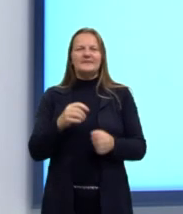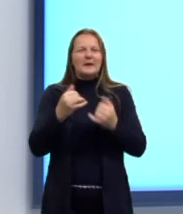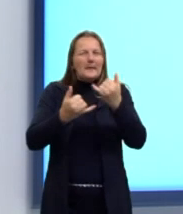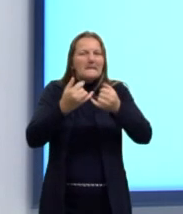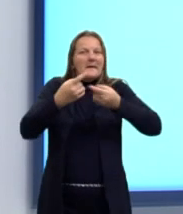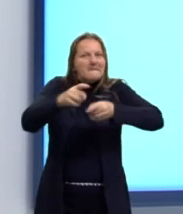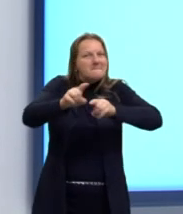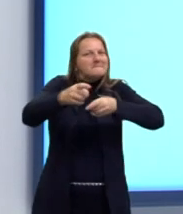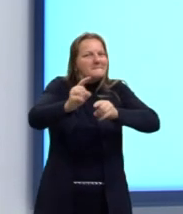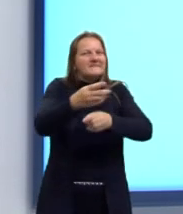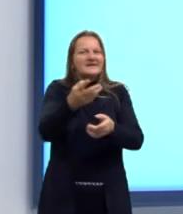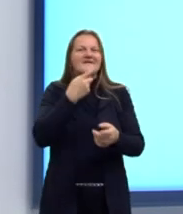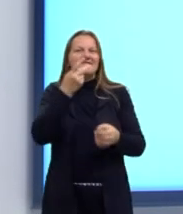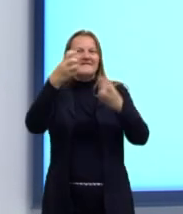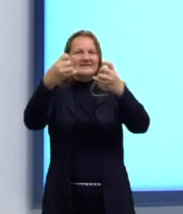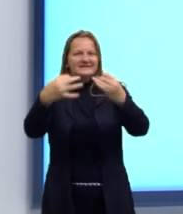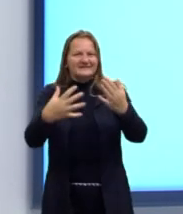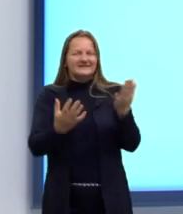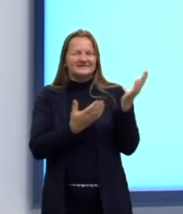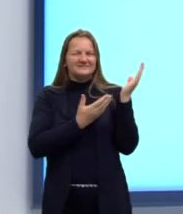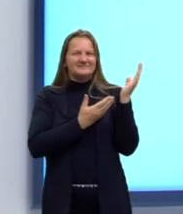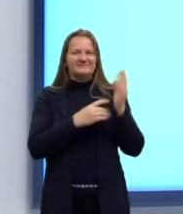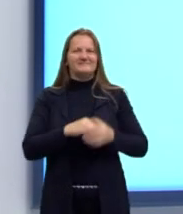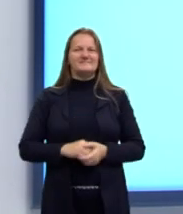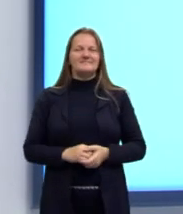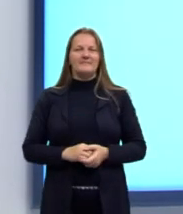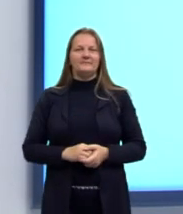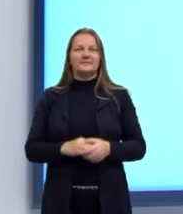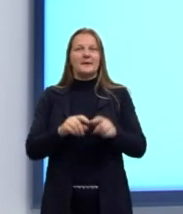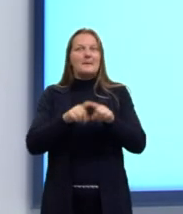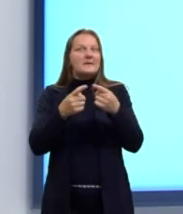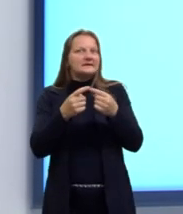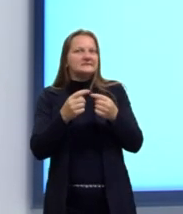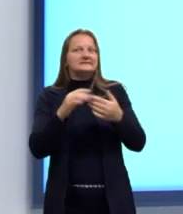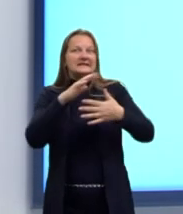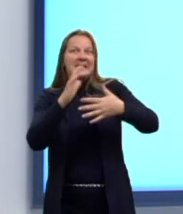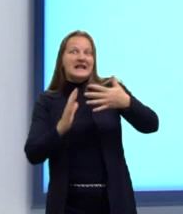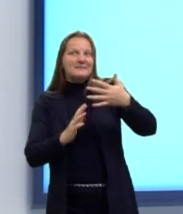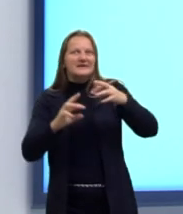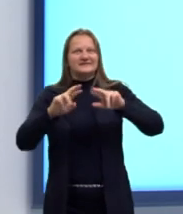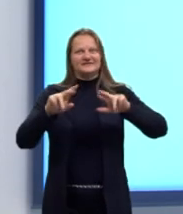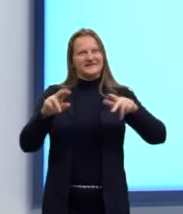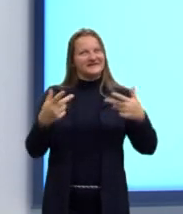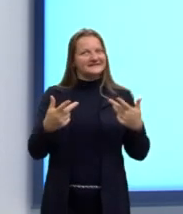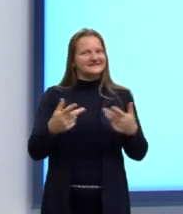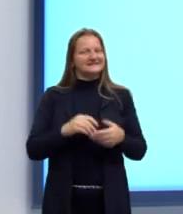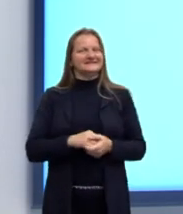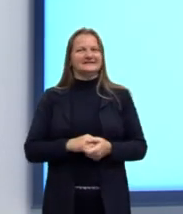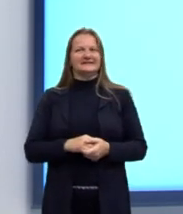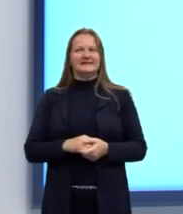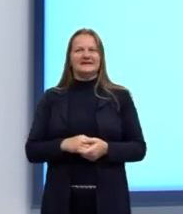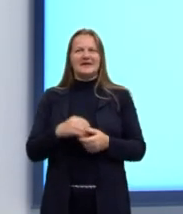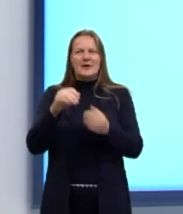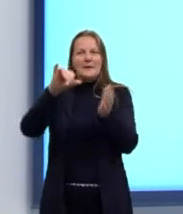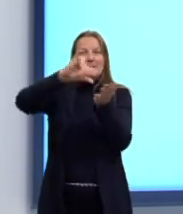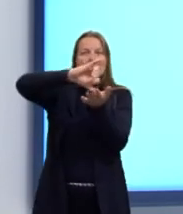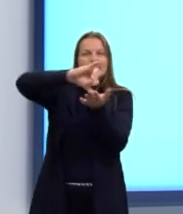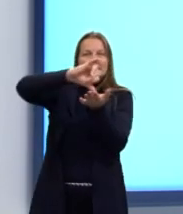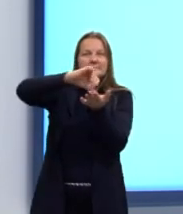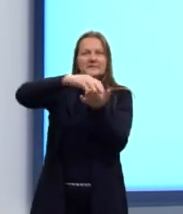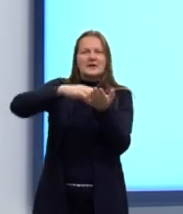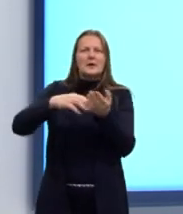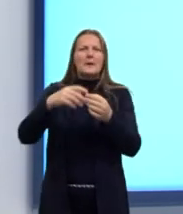falar aí algumas para vocês, para ver se vocês encontram elas também. Por exemplo, aqui no meio a gente tem várias